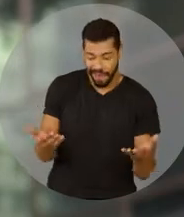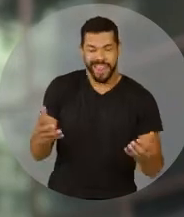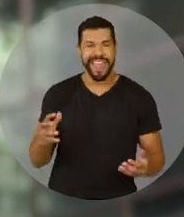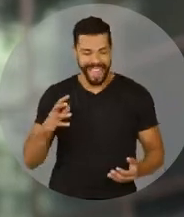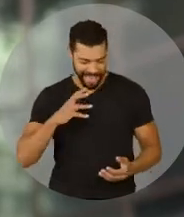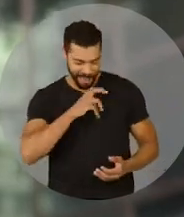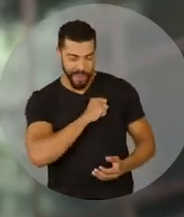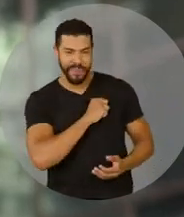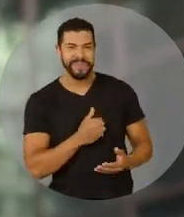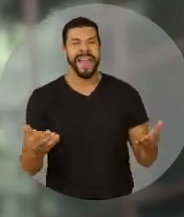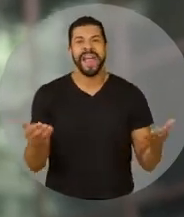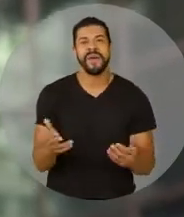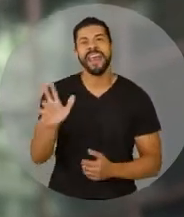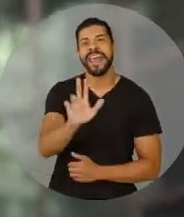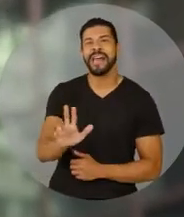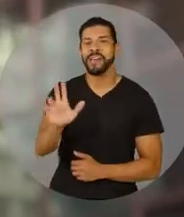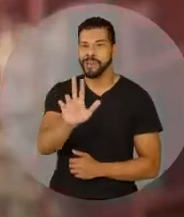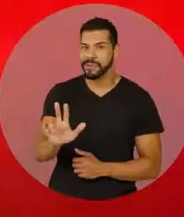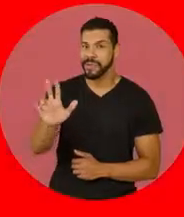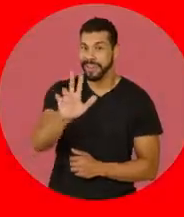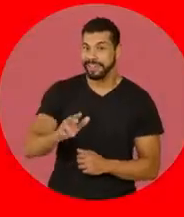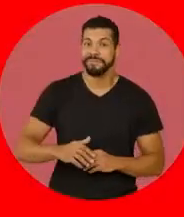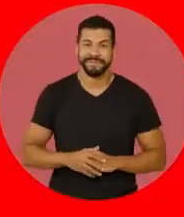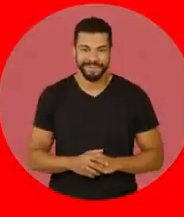Agora é amor. Agora é Lula!